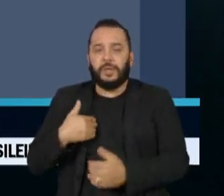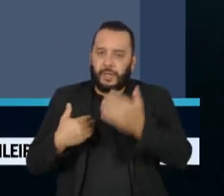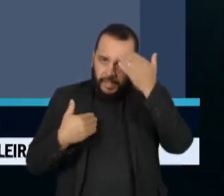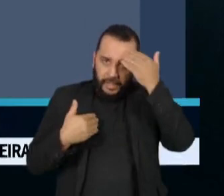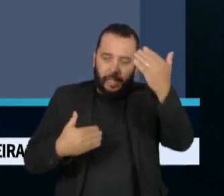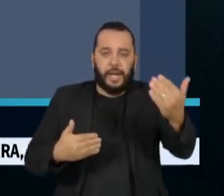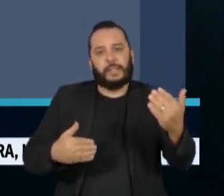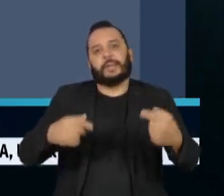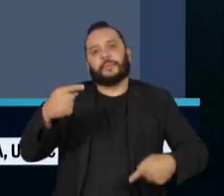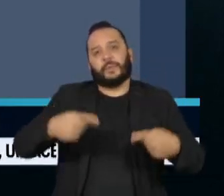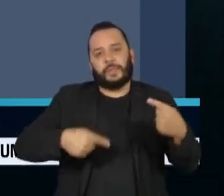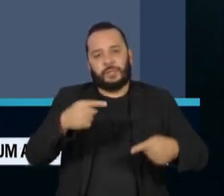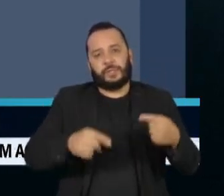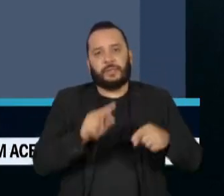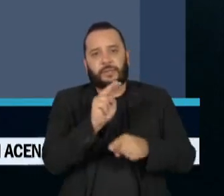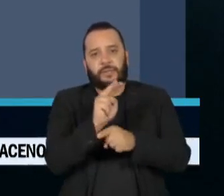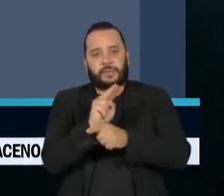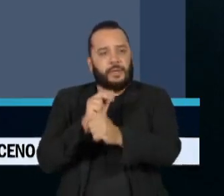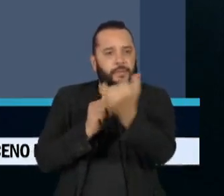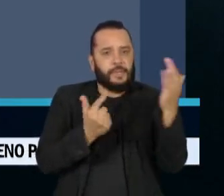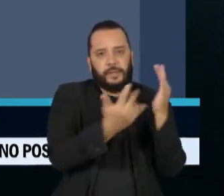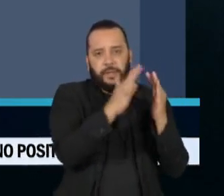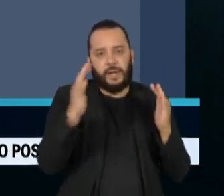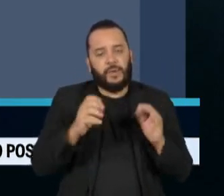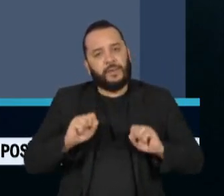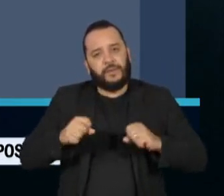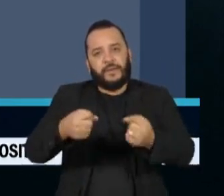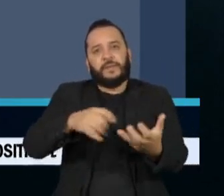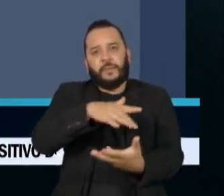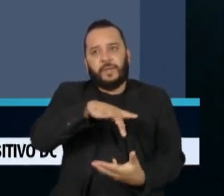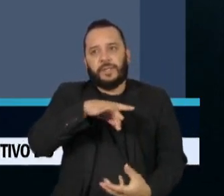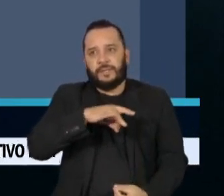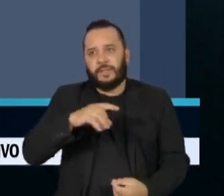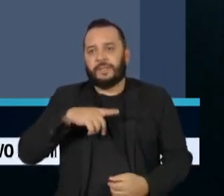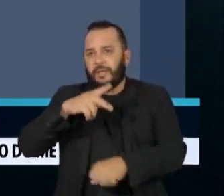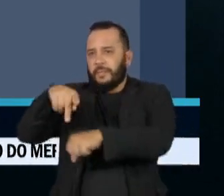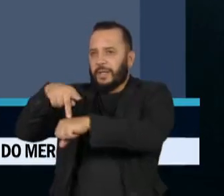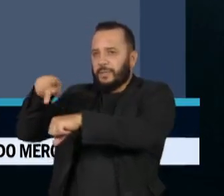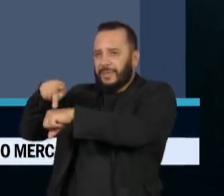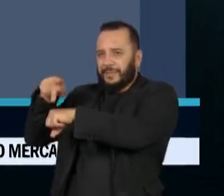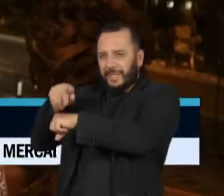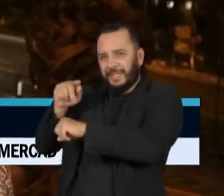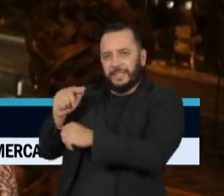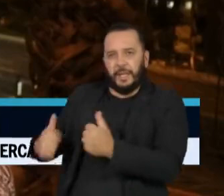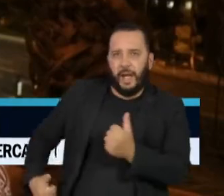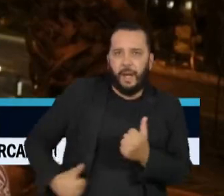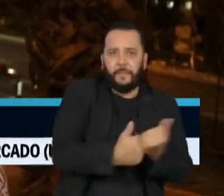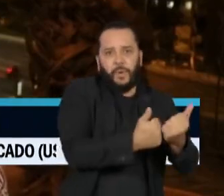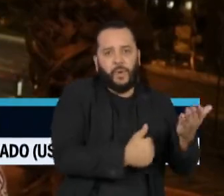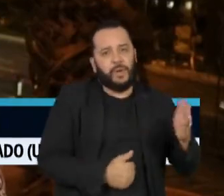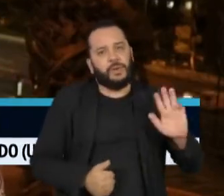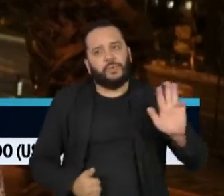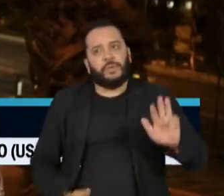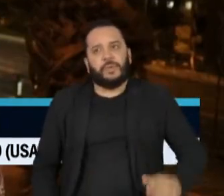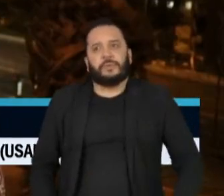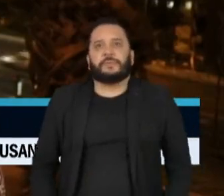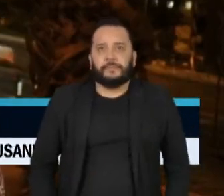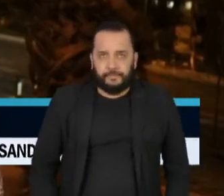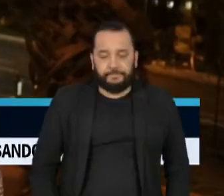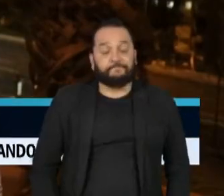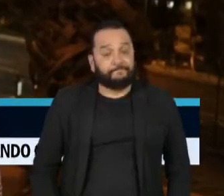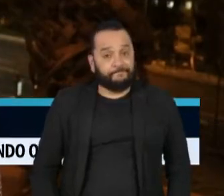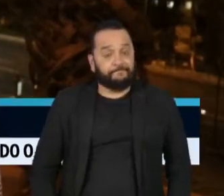defesa da democracia, Lula conta com o apoio das principais potências internacionais. A primeira ação